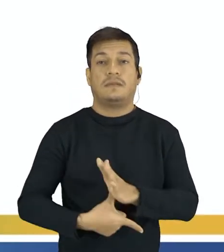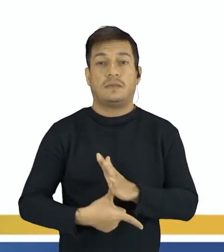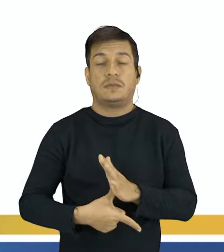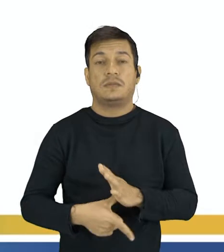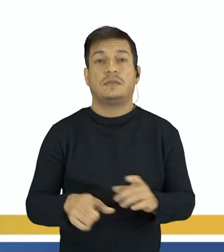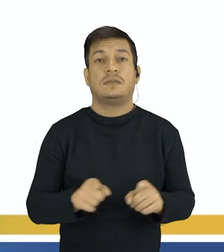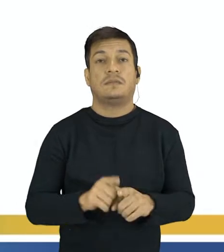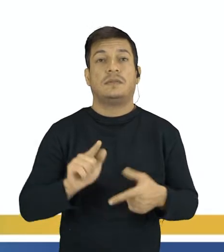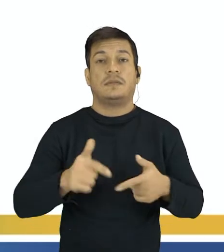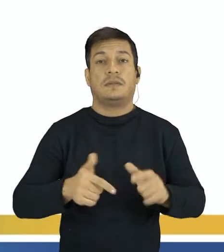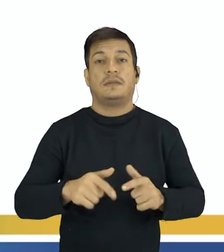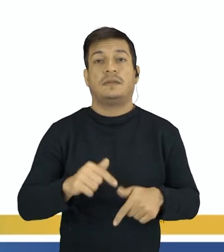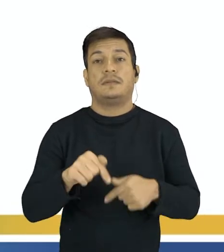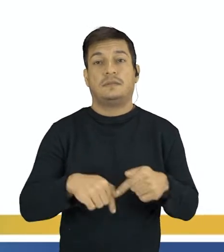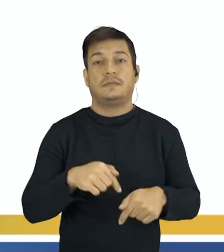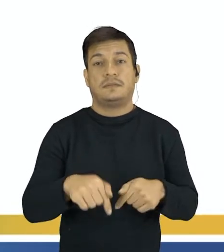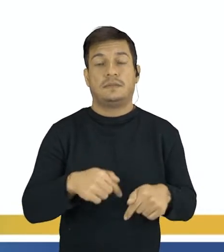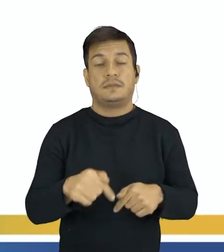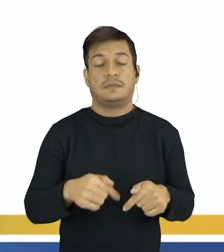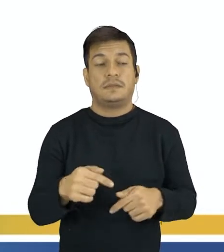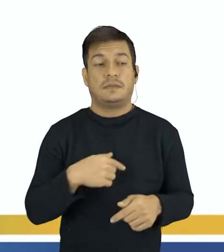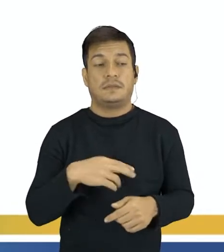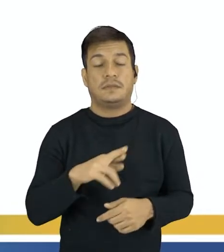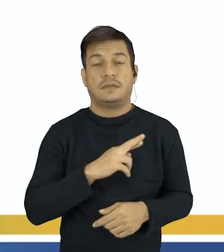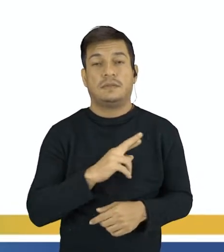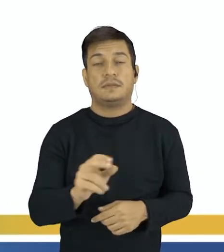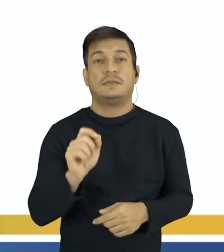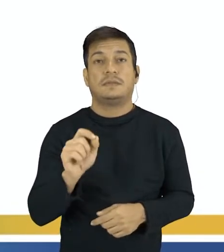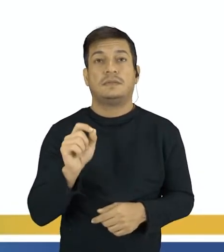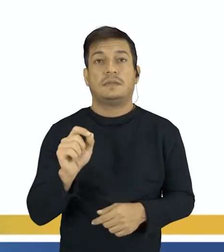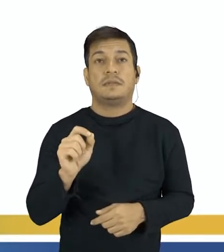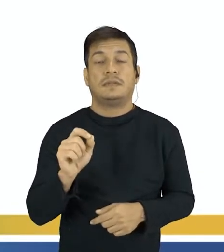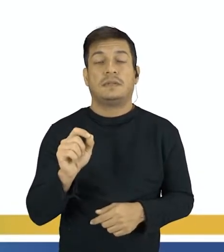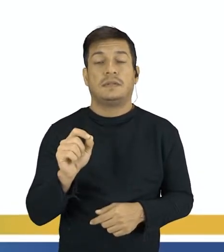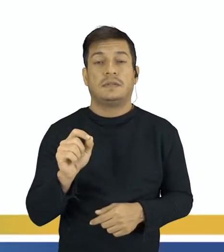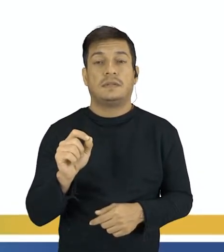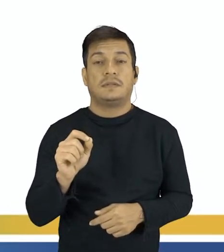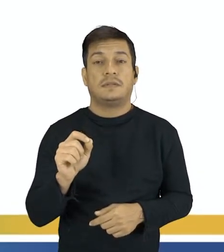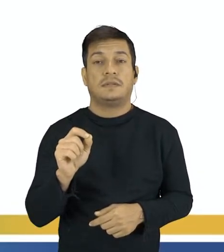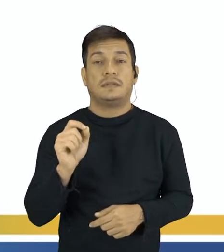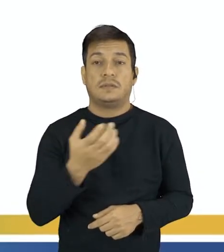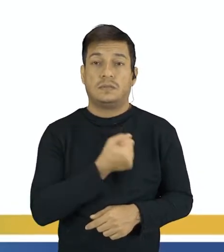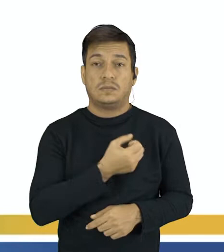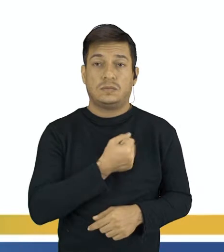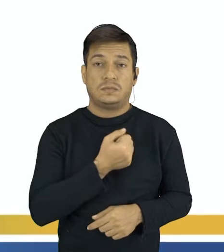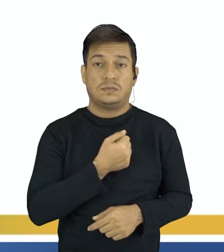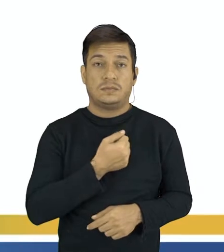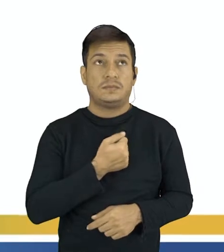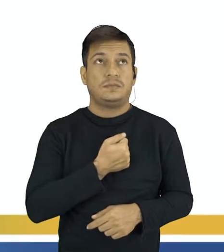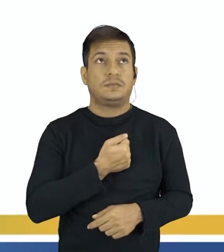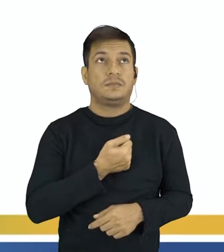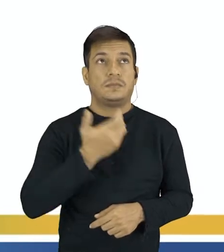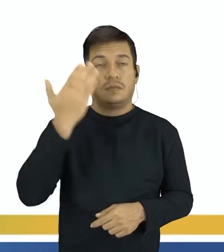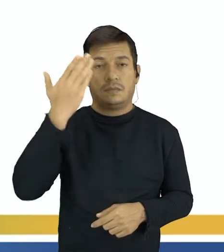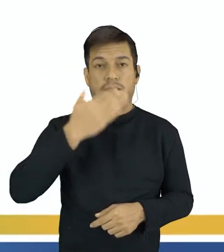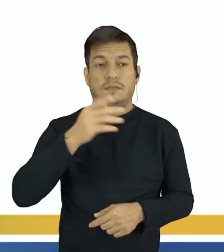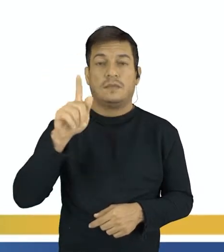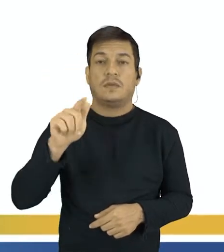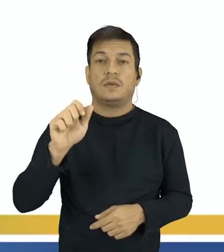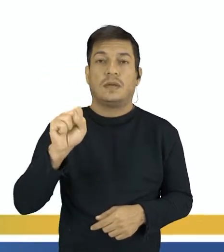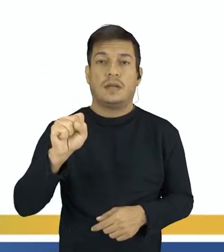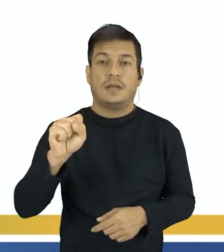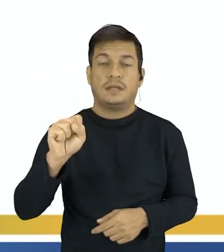letra do elemento químico representam para a gente naquela substância, tá? Então, aquele número na frente do gás